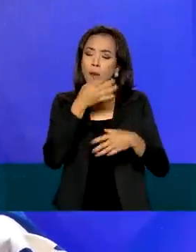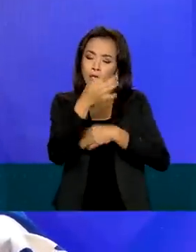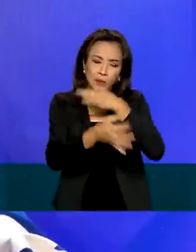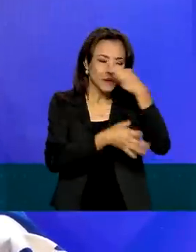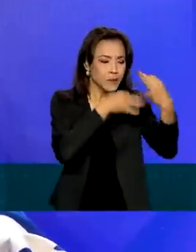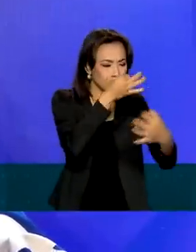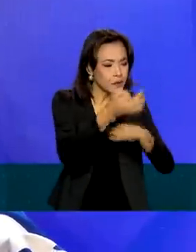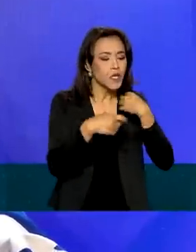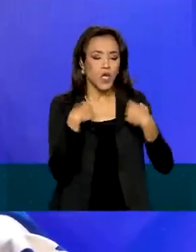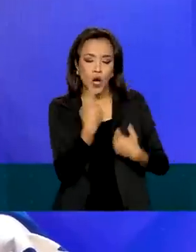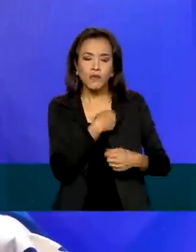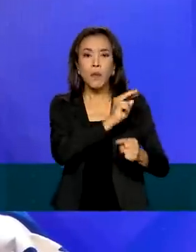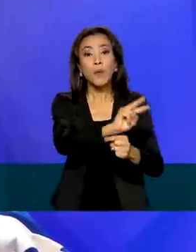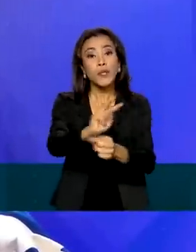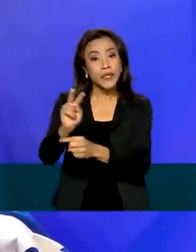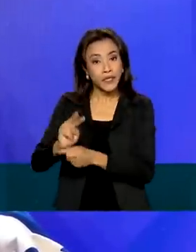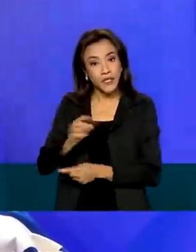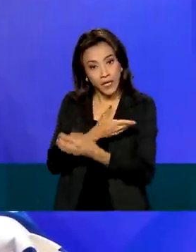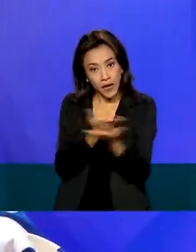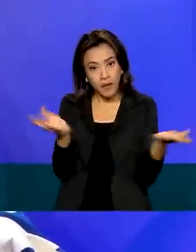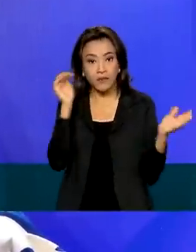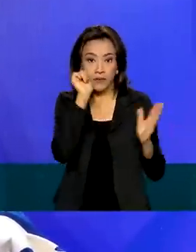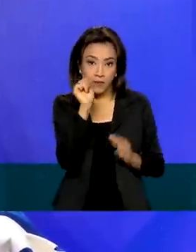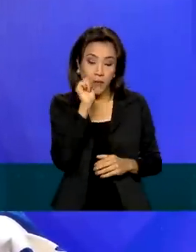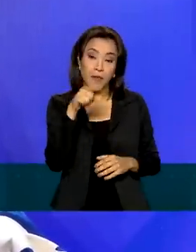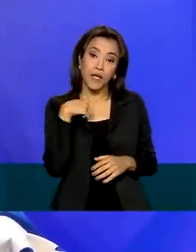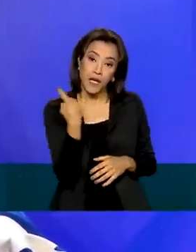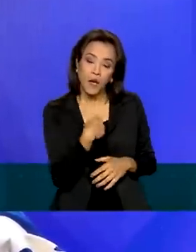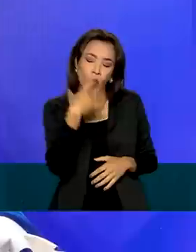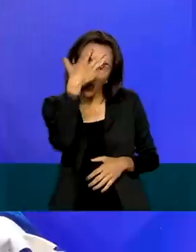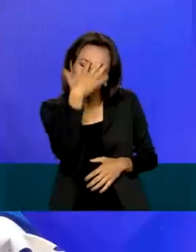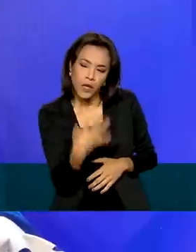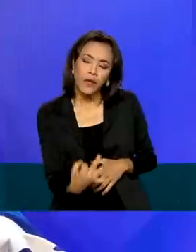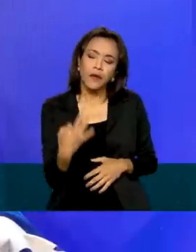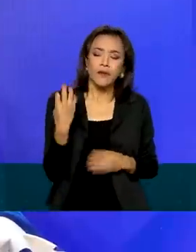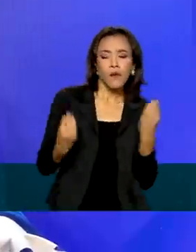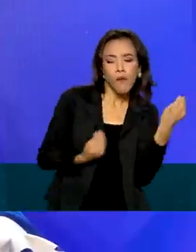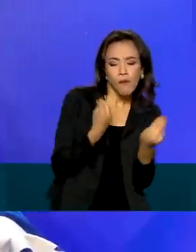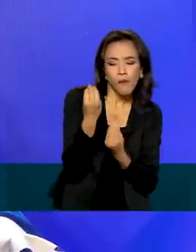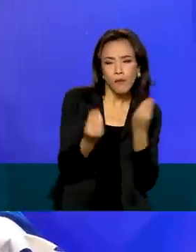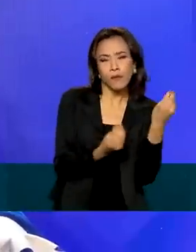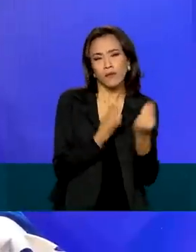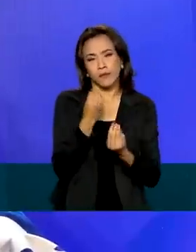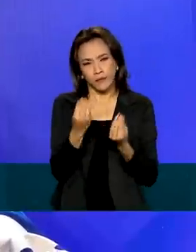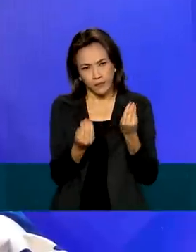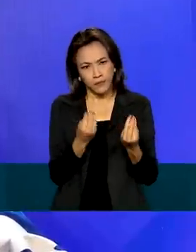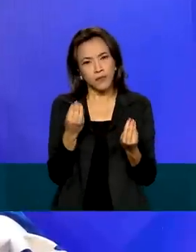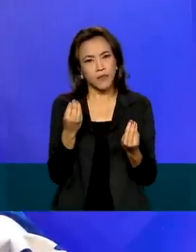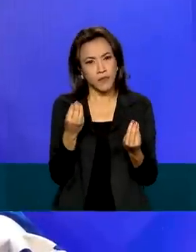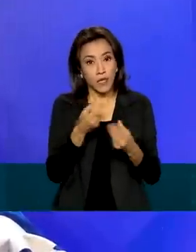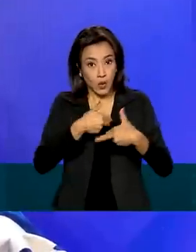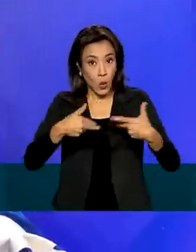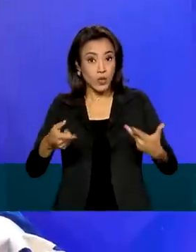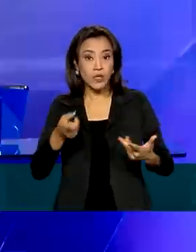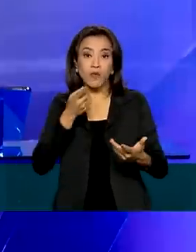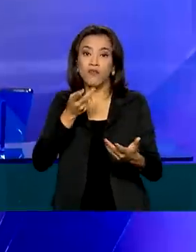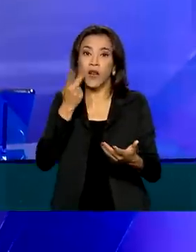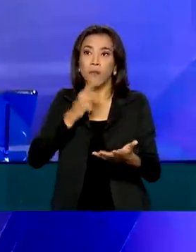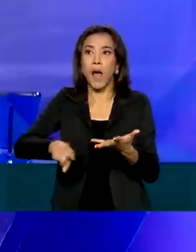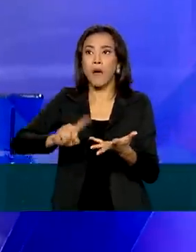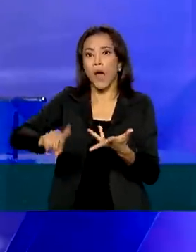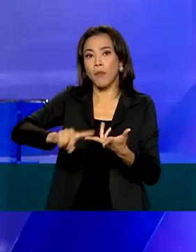protegidas, para que eu entenda um pouco e me aprofunde em cima dos indícios que estão sendo relatados.